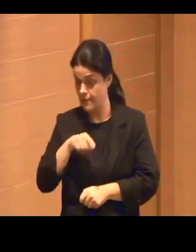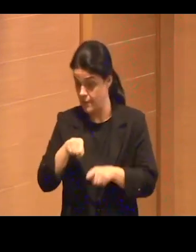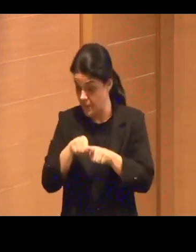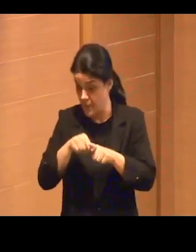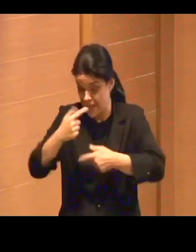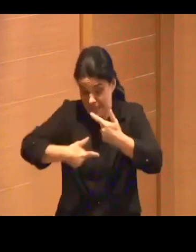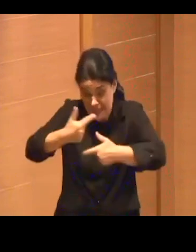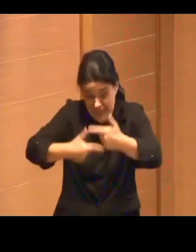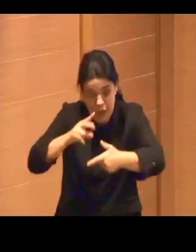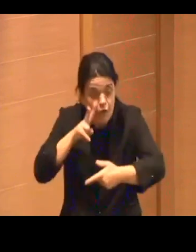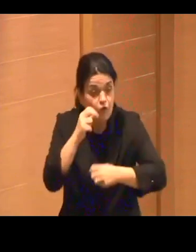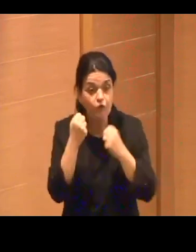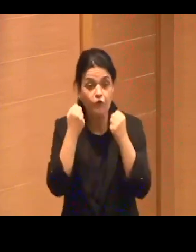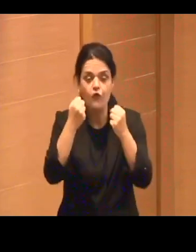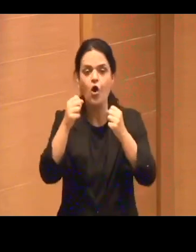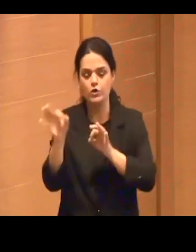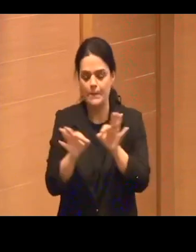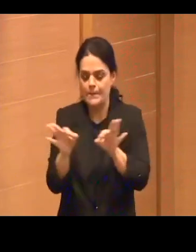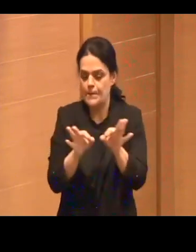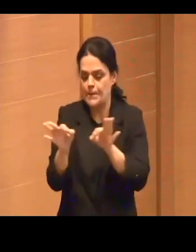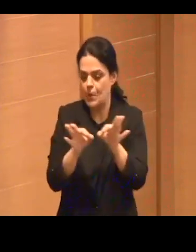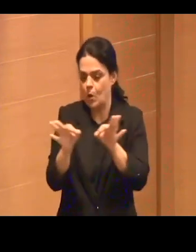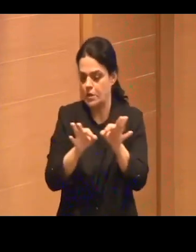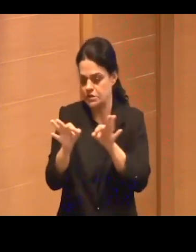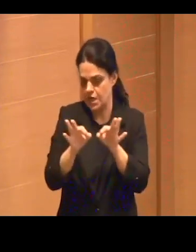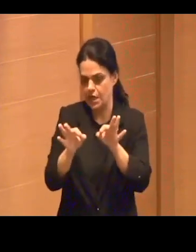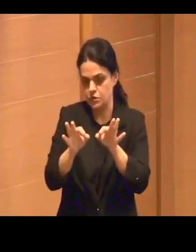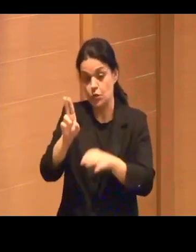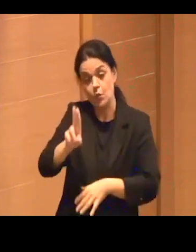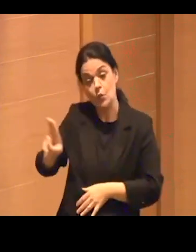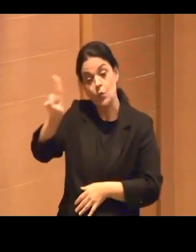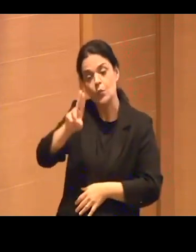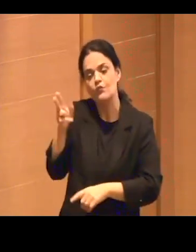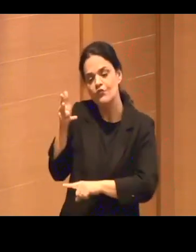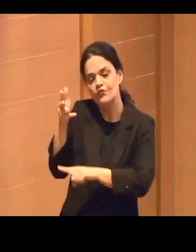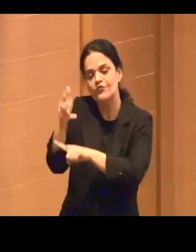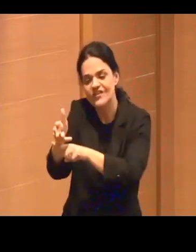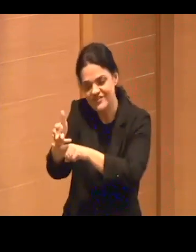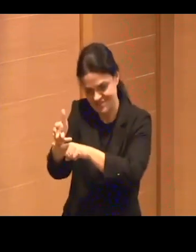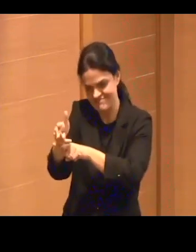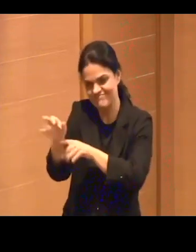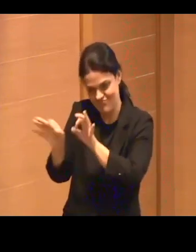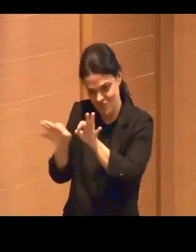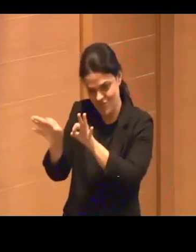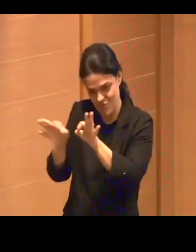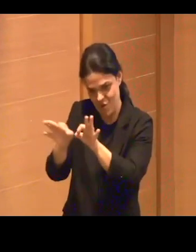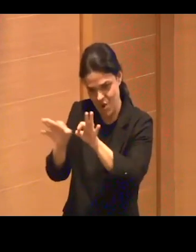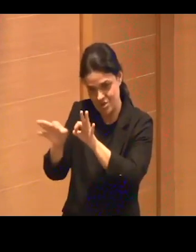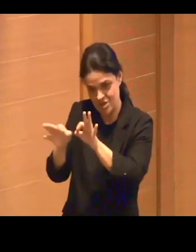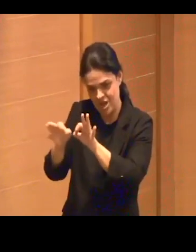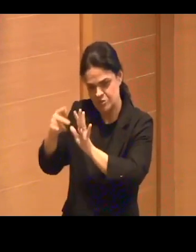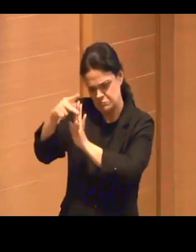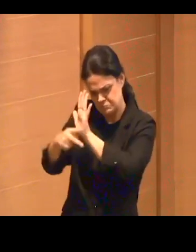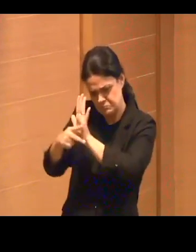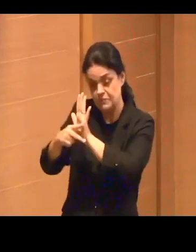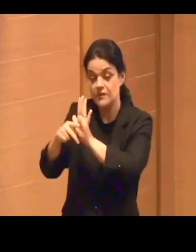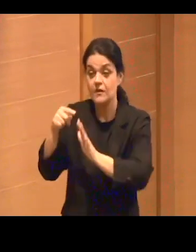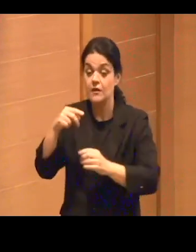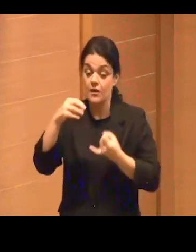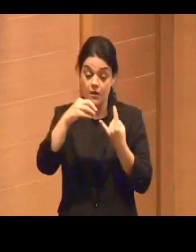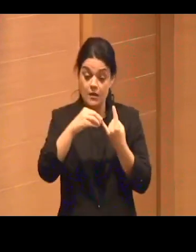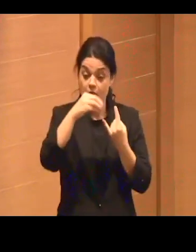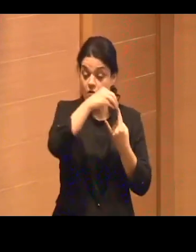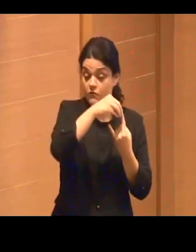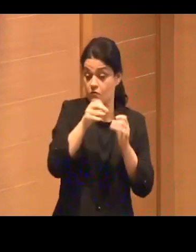na montagem de um projeto chamado Universidade de Vídeo. E a Fiocruz, de certa forma, já